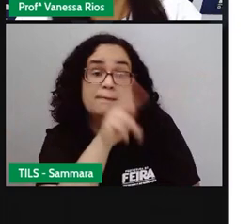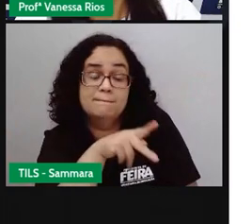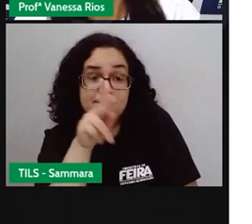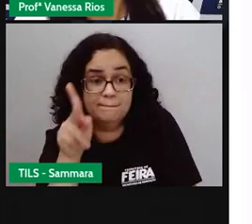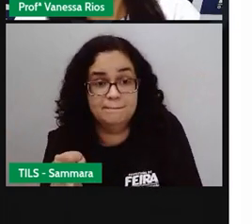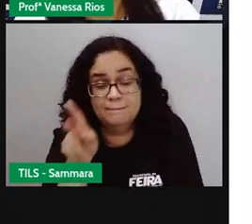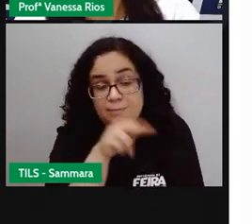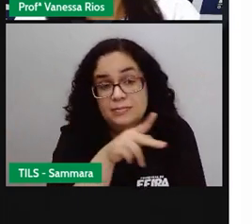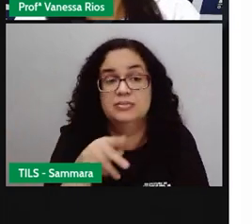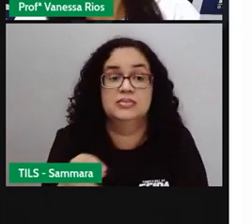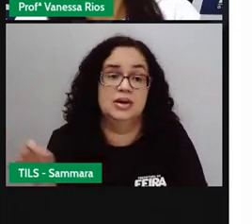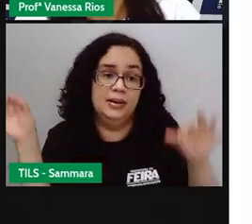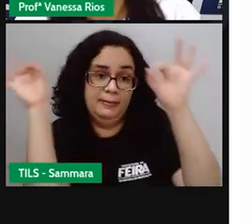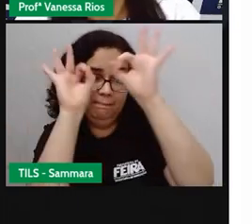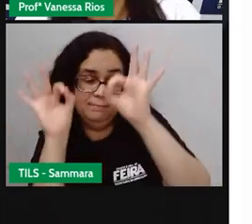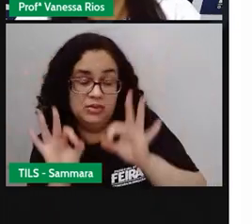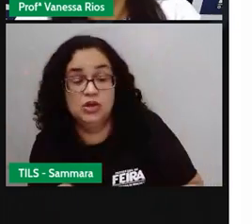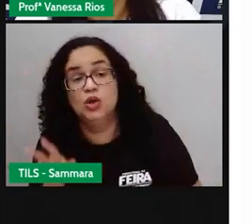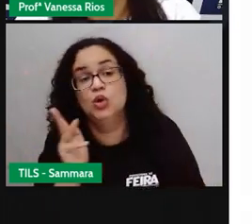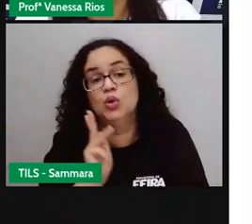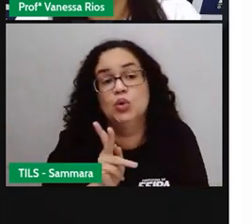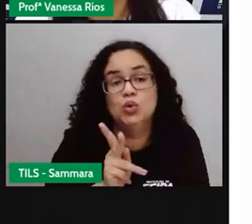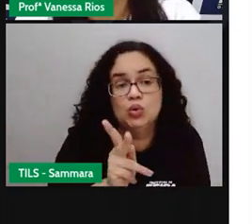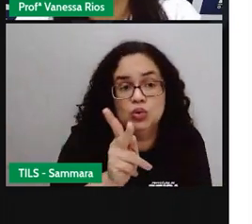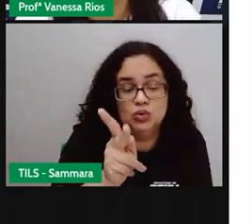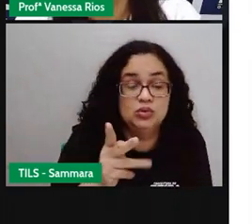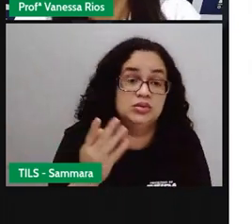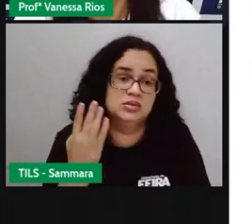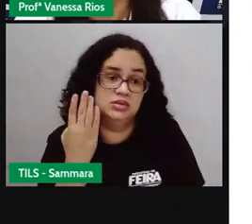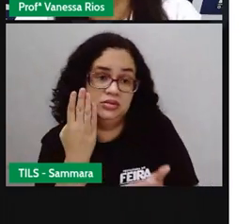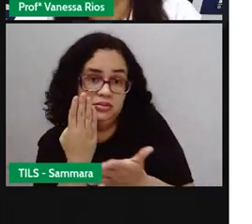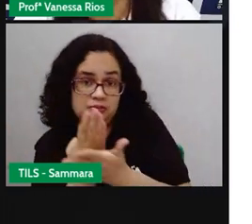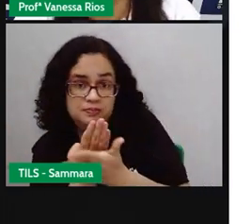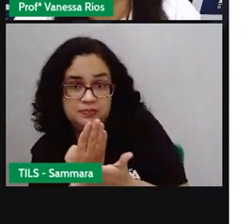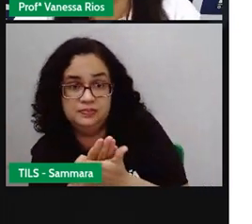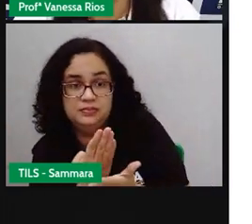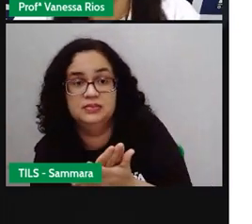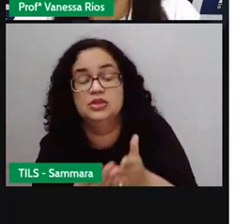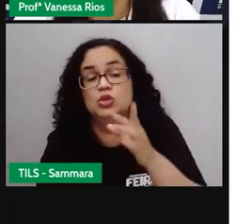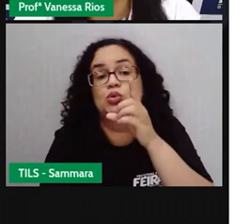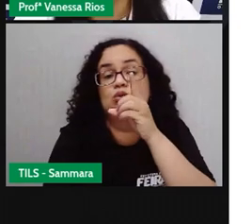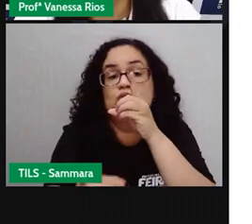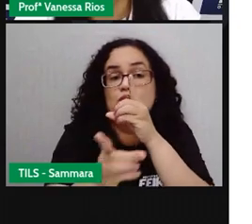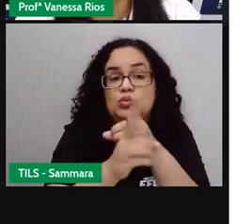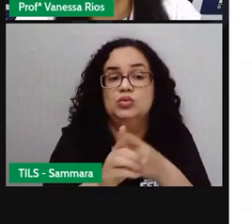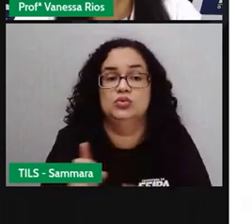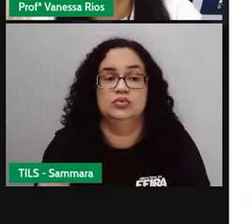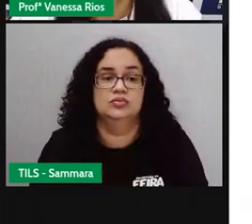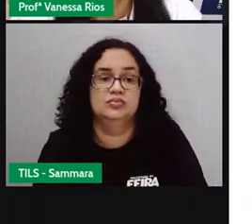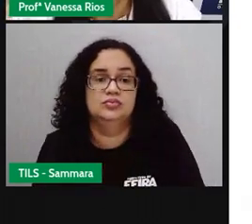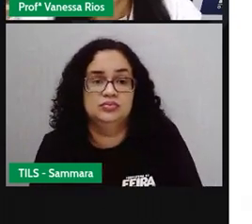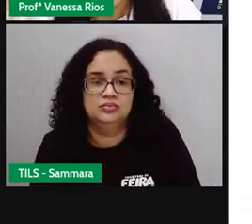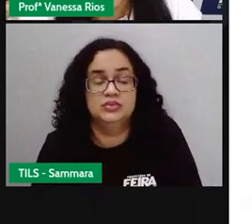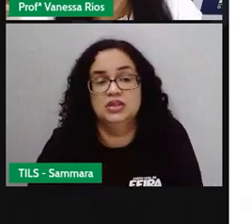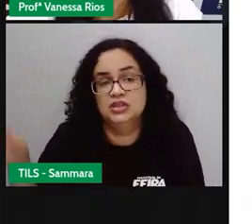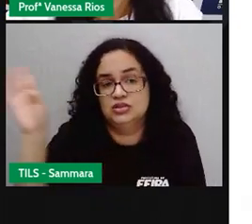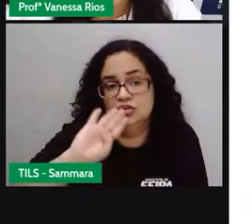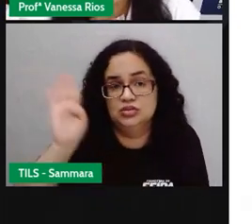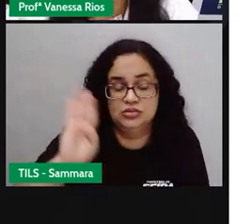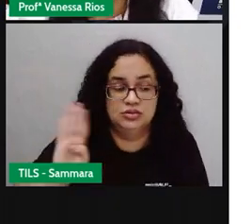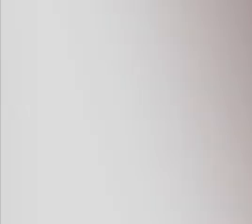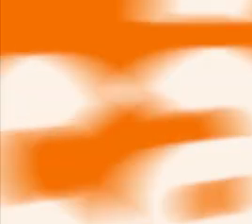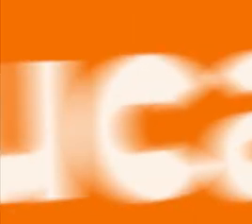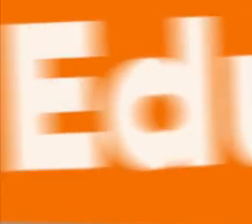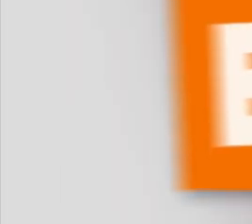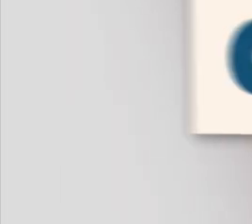ou seu professor preparou pra dar continuidade a essa aula. E a gente se encontra num próximo momento. Tchau, tchau,